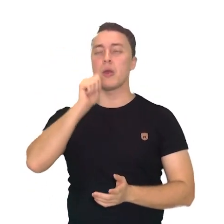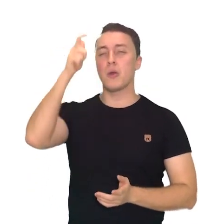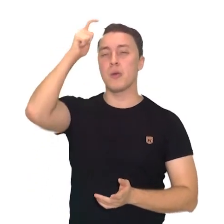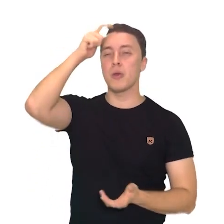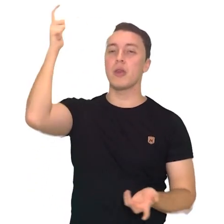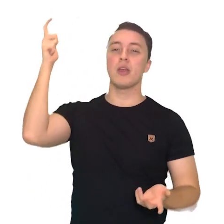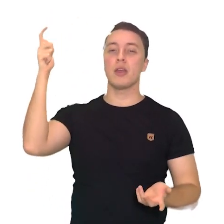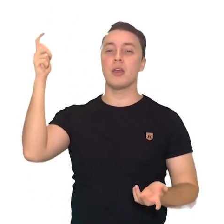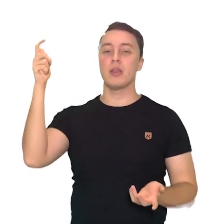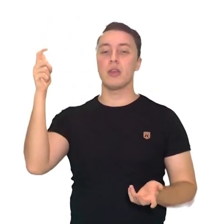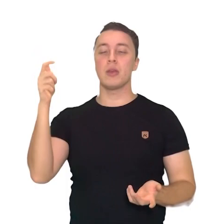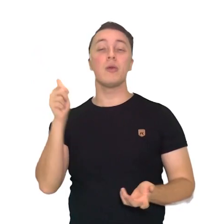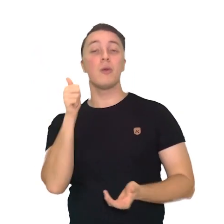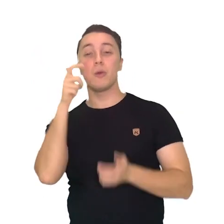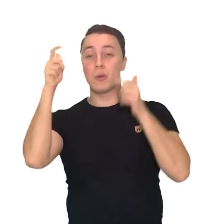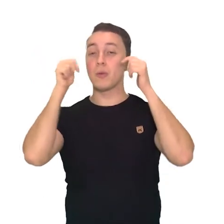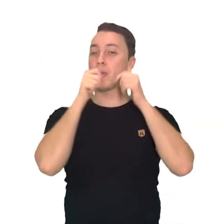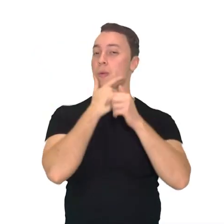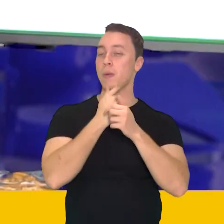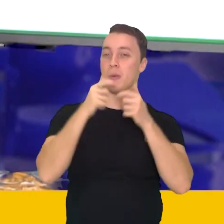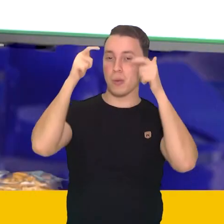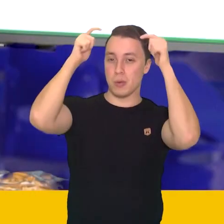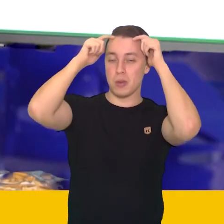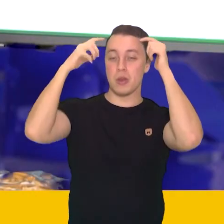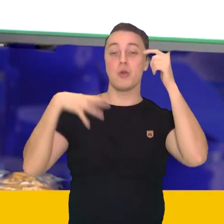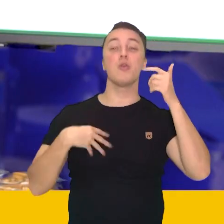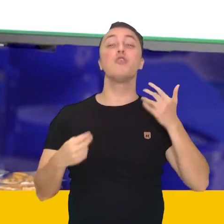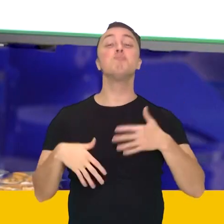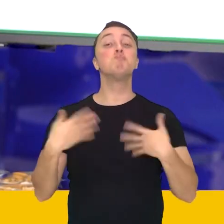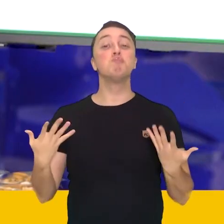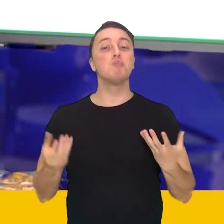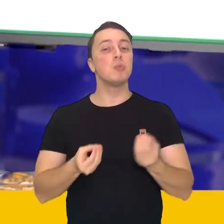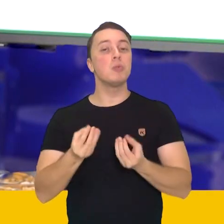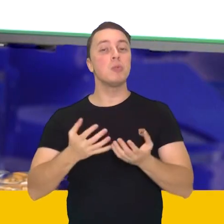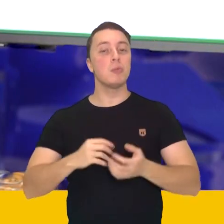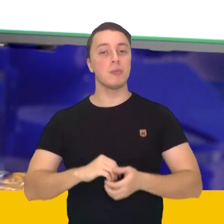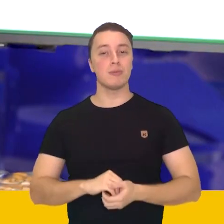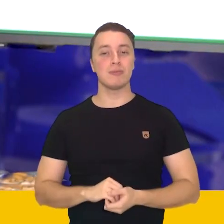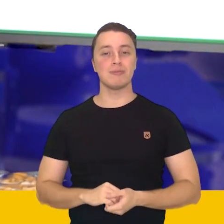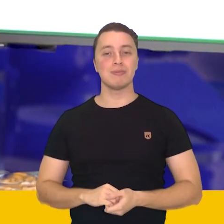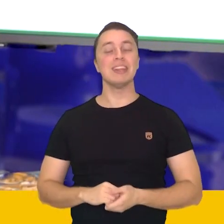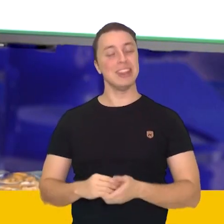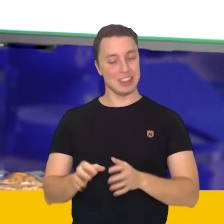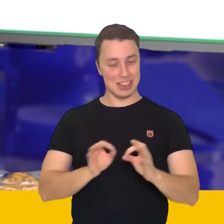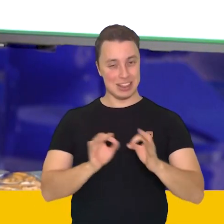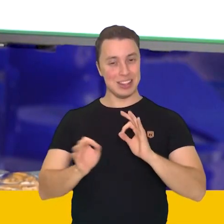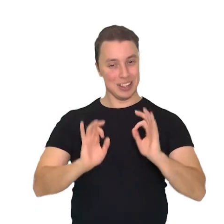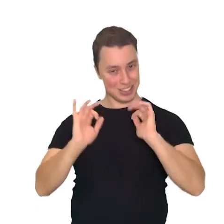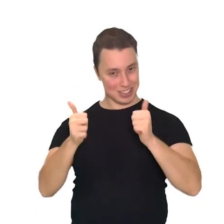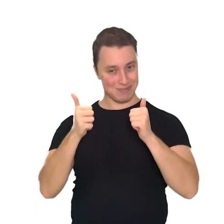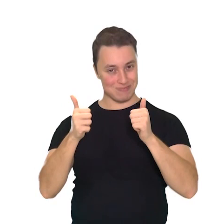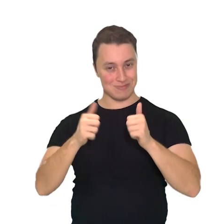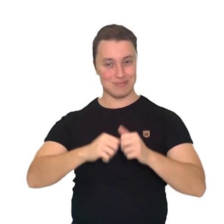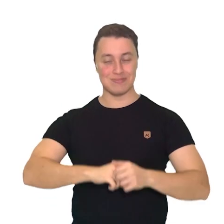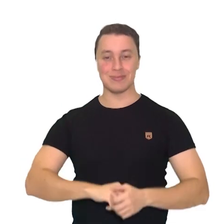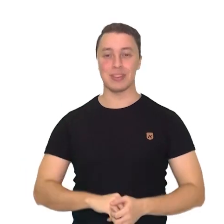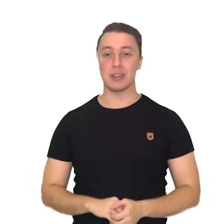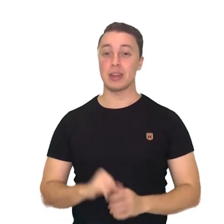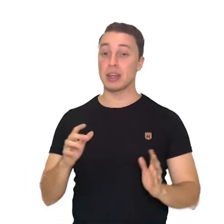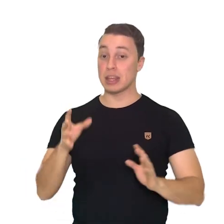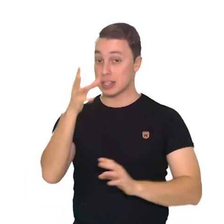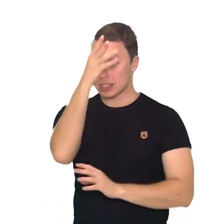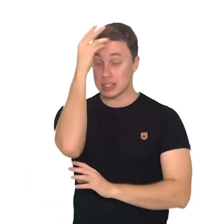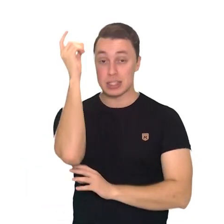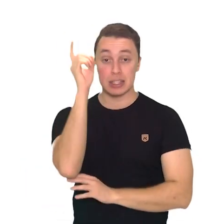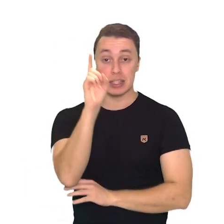rainha e com o príncipe. Capriche na sua produção. Você vai arrasar. Mas não esqueça de